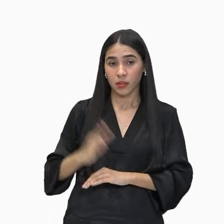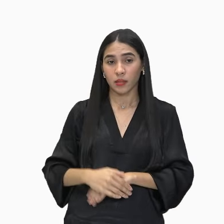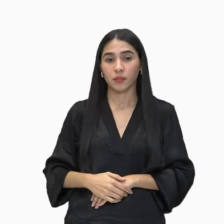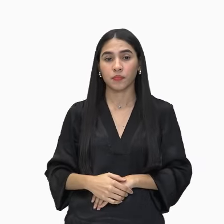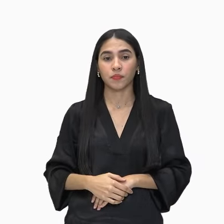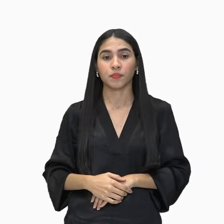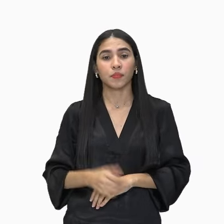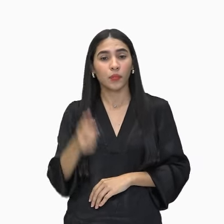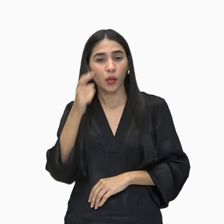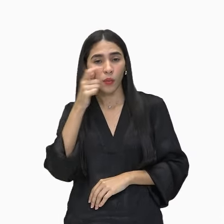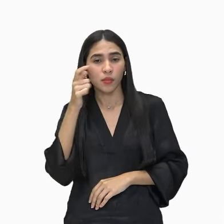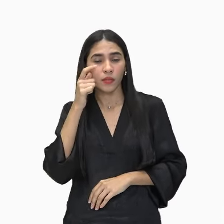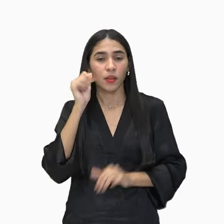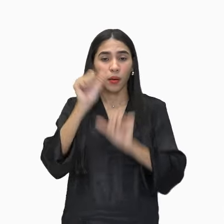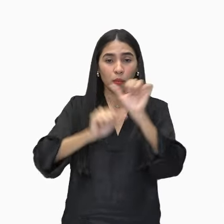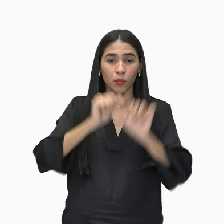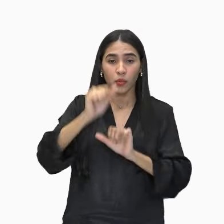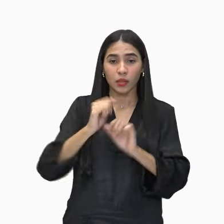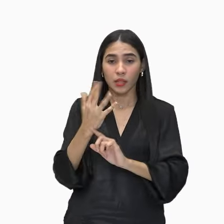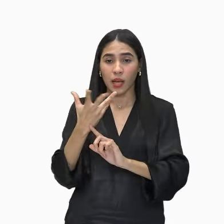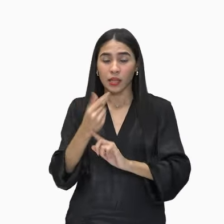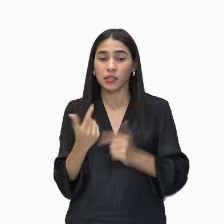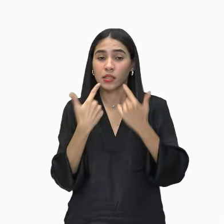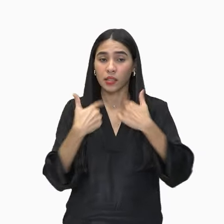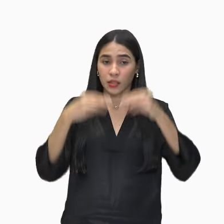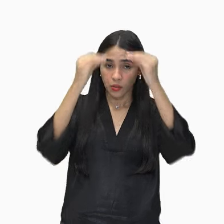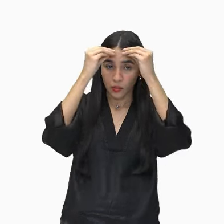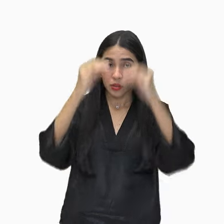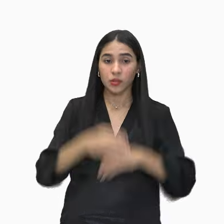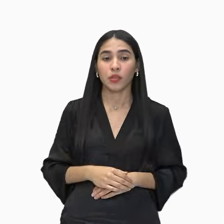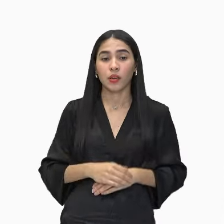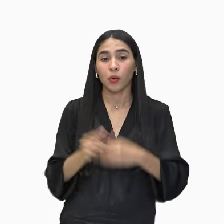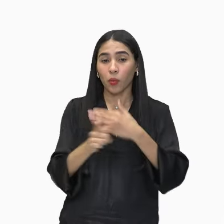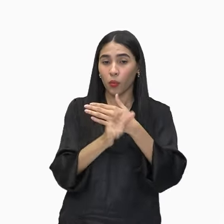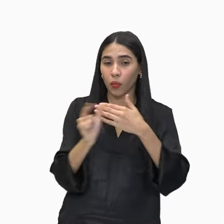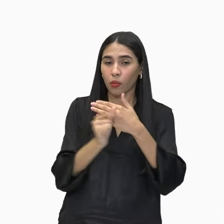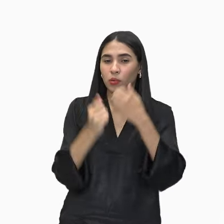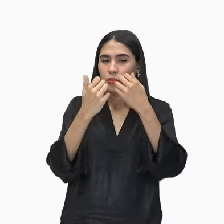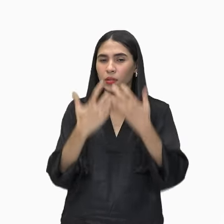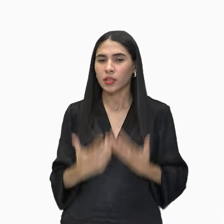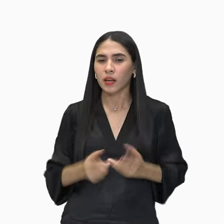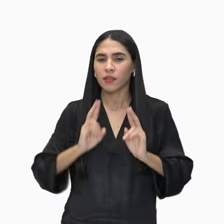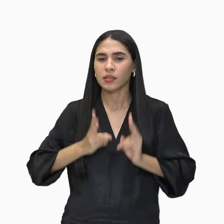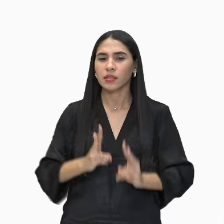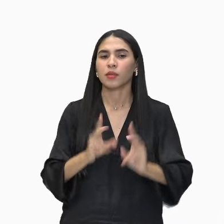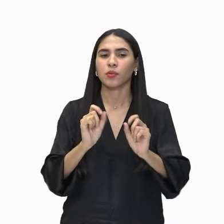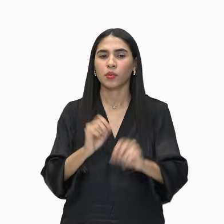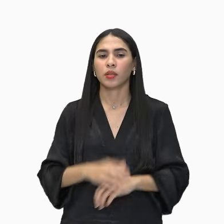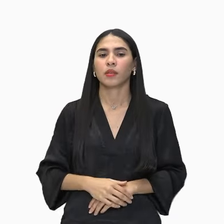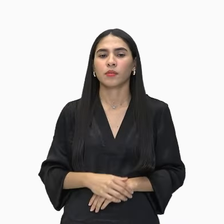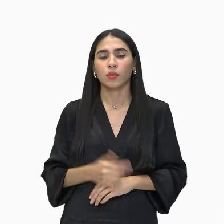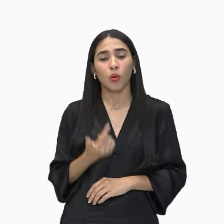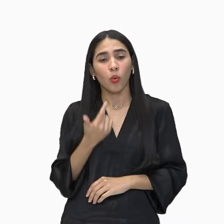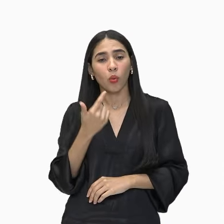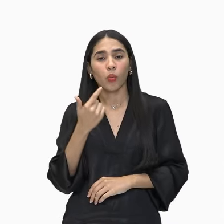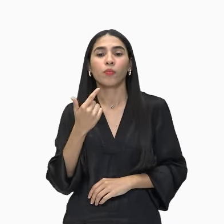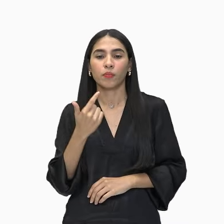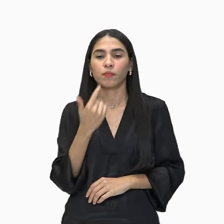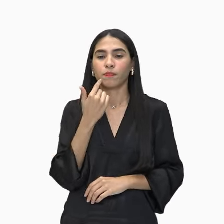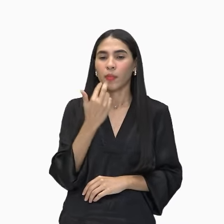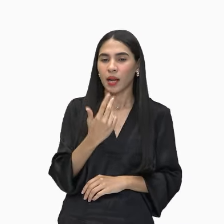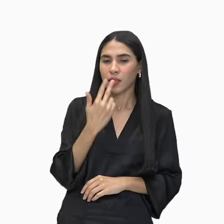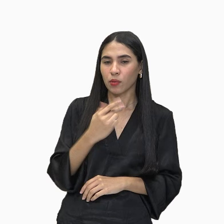Ao observar as variações artísticas e linguísticas, Mário de Andrade falava sempre na existência de uma língua